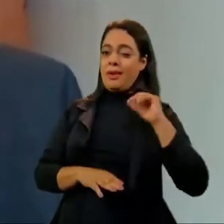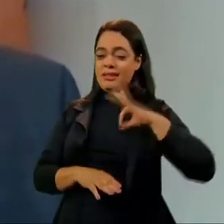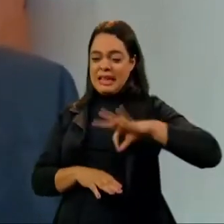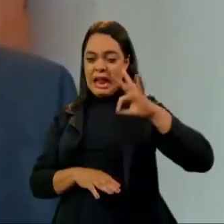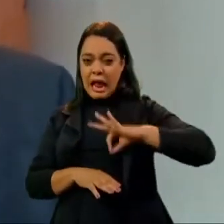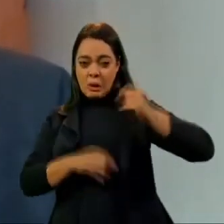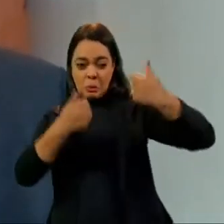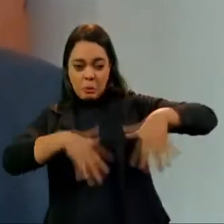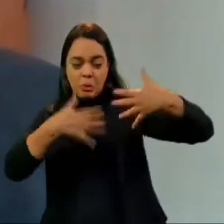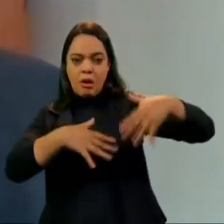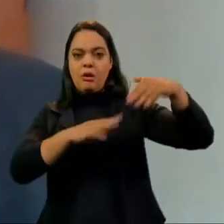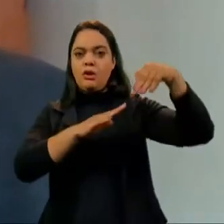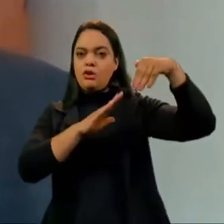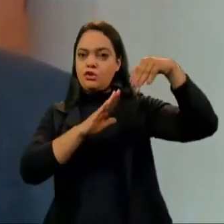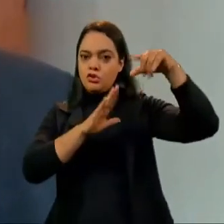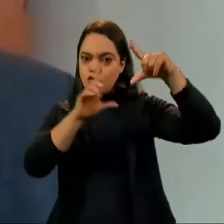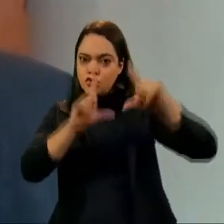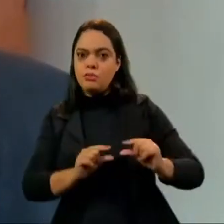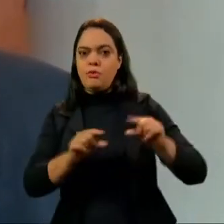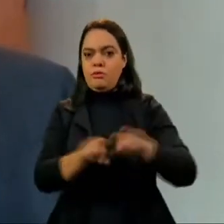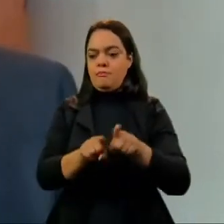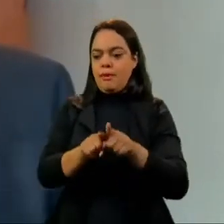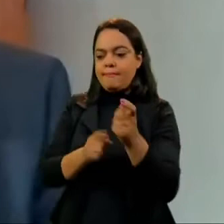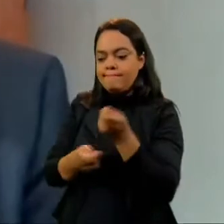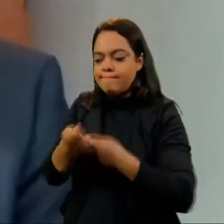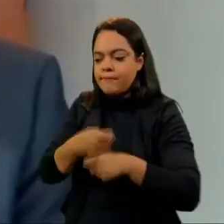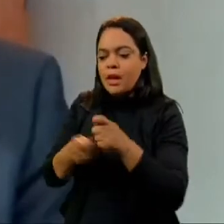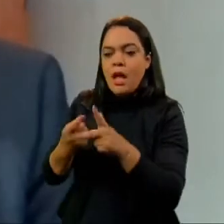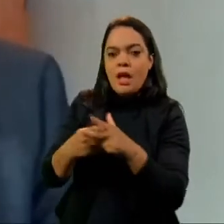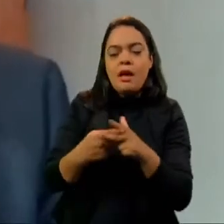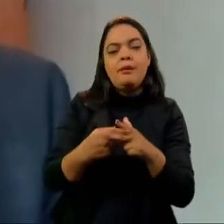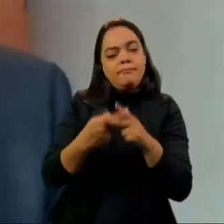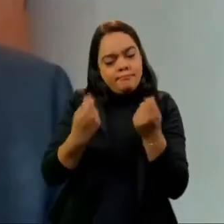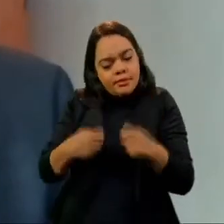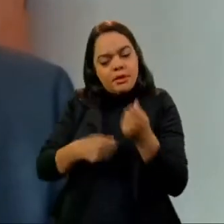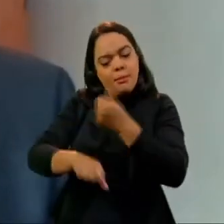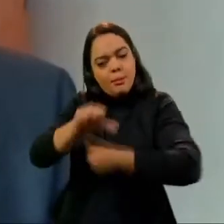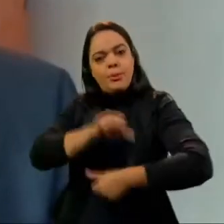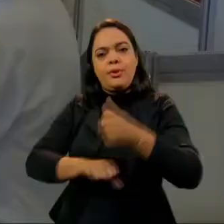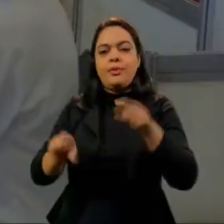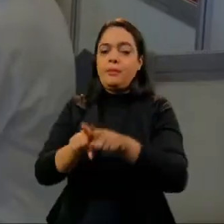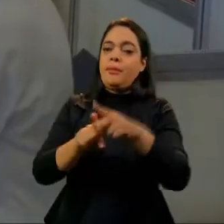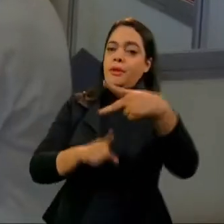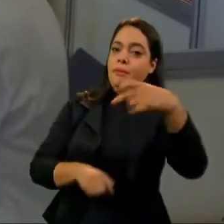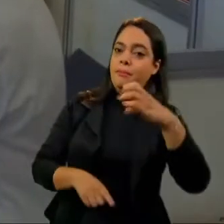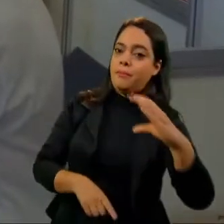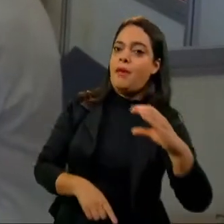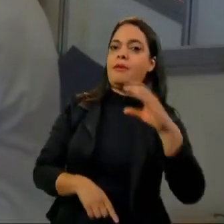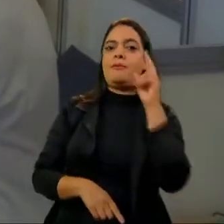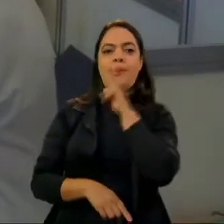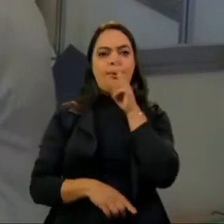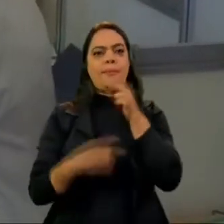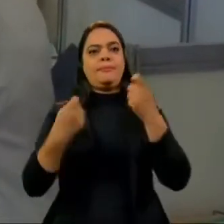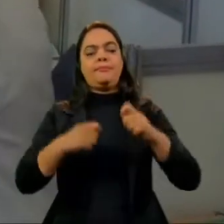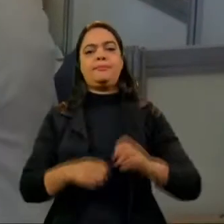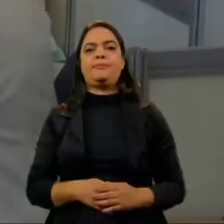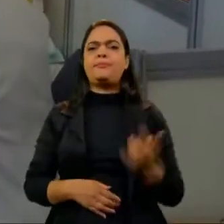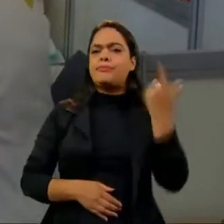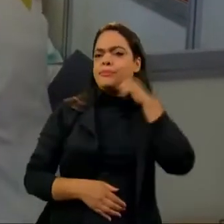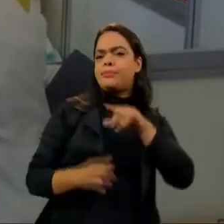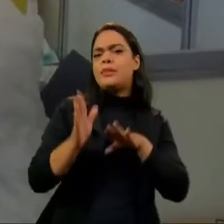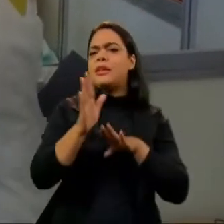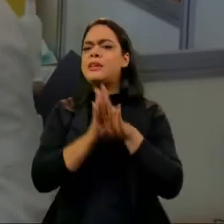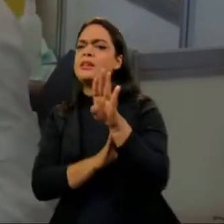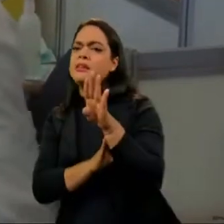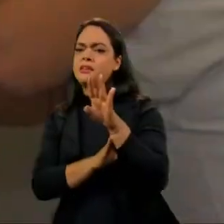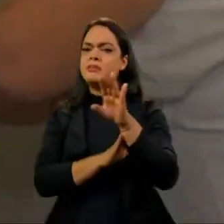preciso aprovar reforma administrativa, é preciso a PEC emergencial. Para que tenha um crescimento sustentável, além